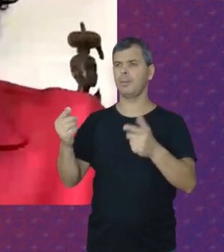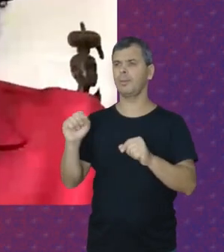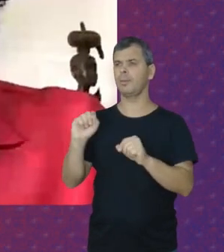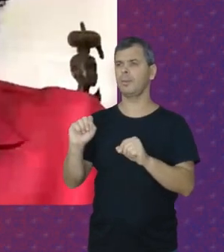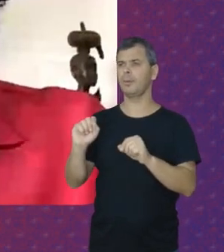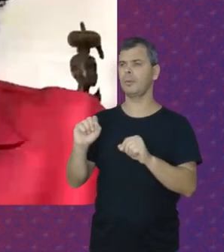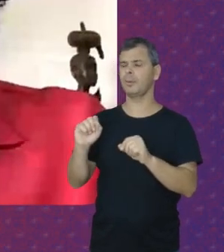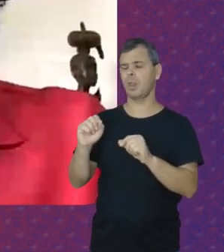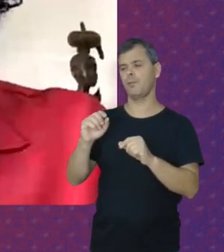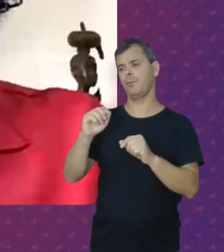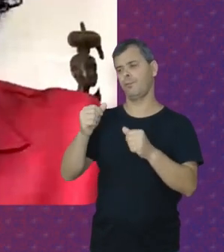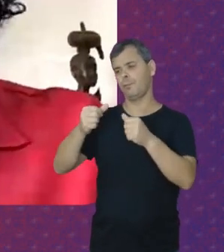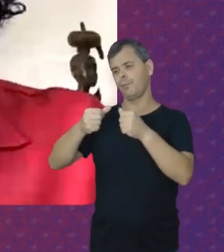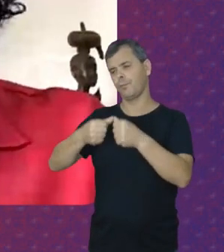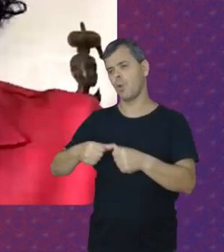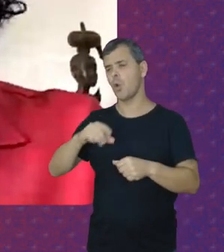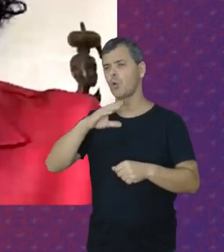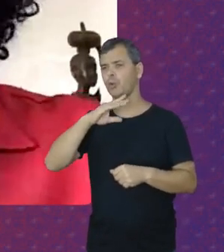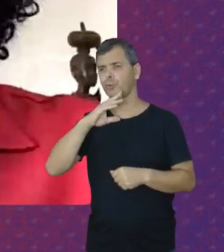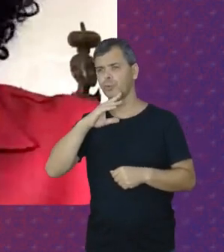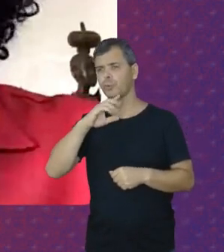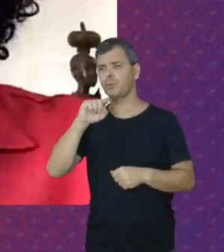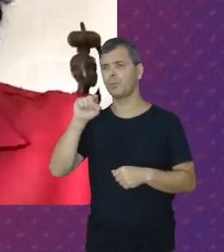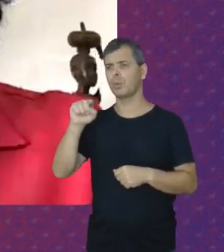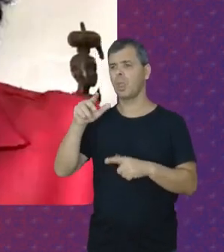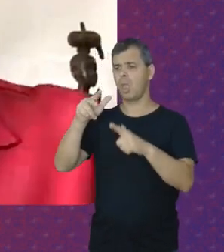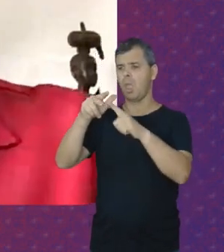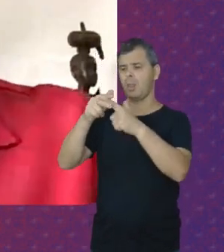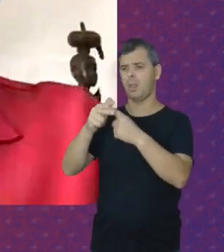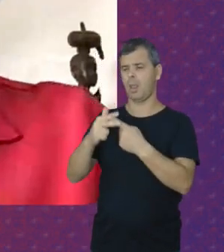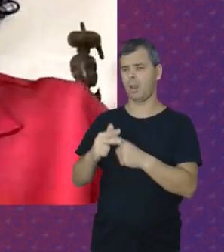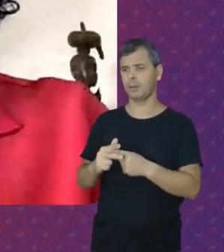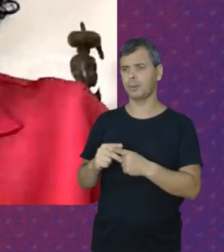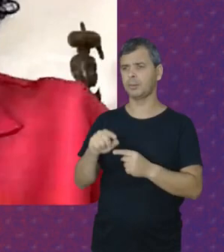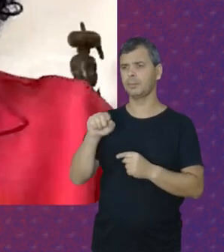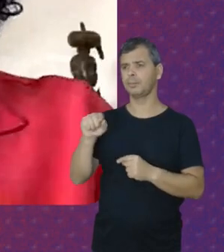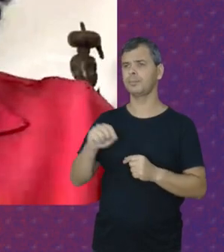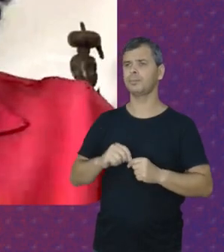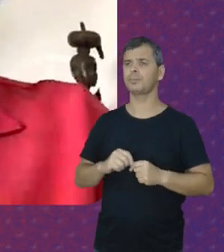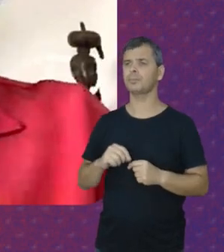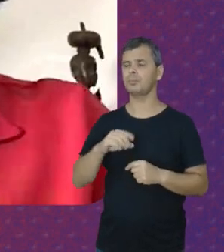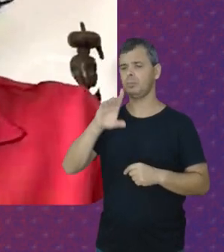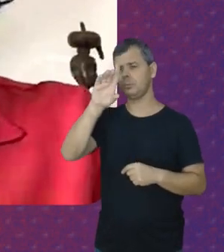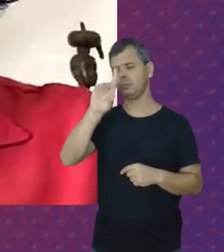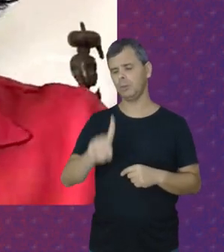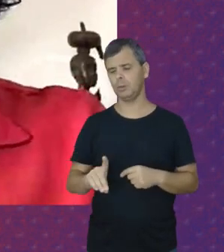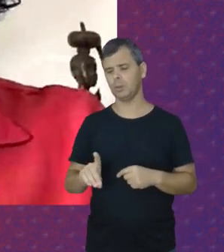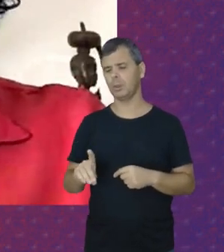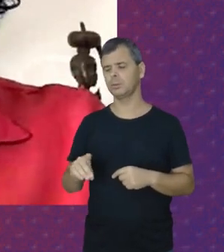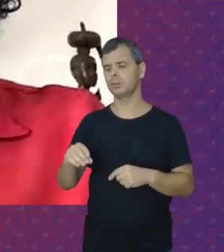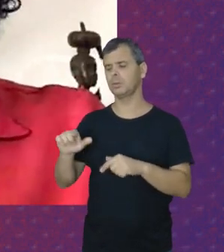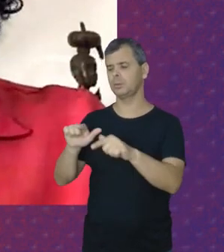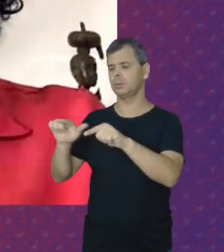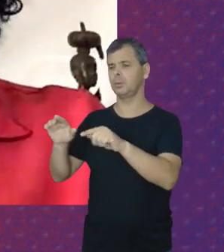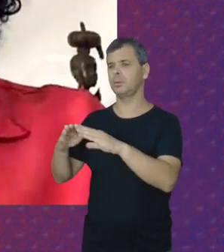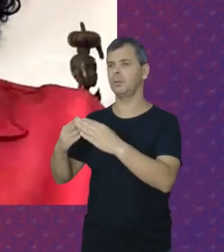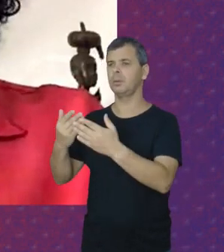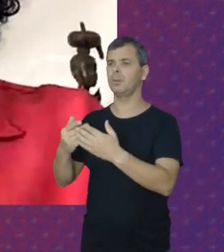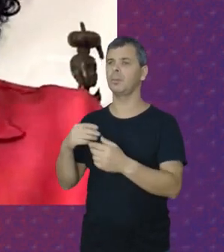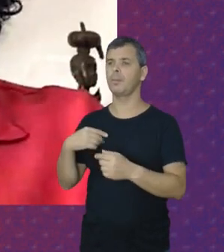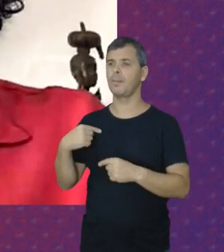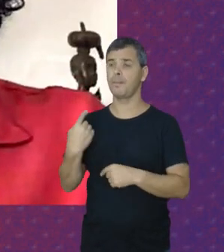-se Prejudicial Esta regulamentação Dos direitos Das domésticas Mas